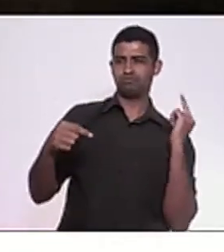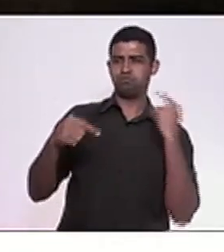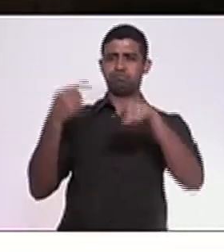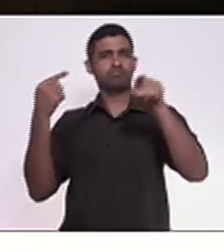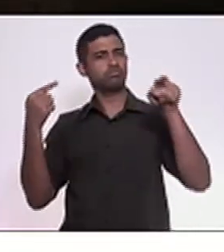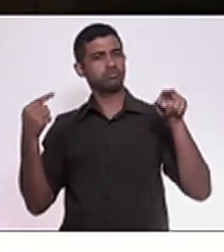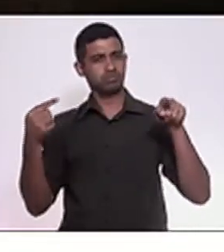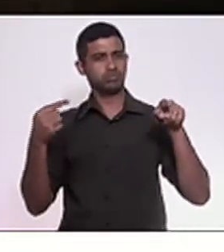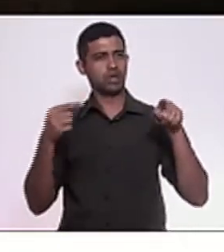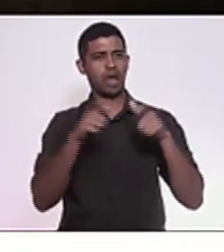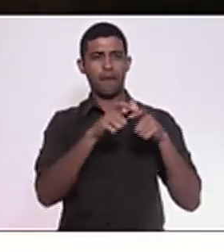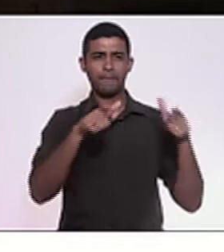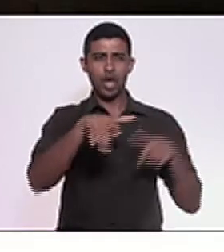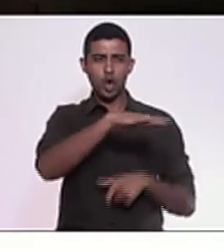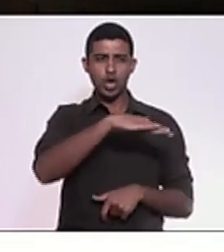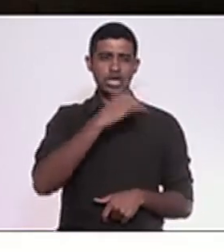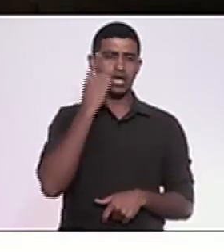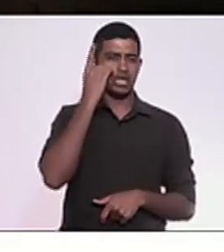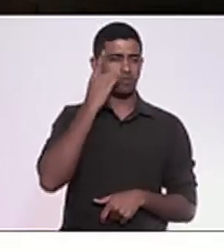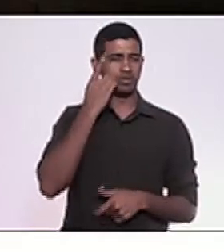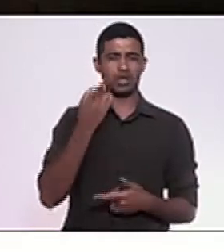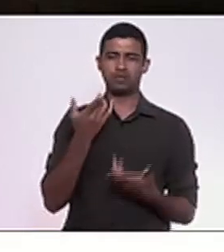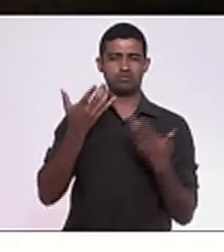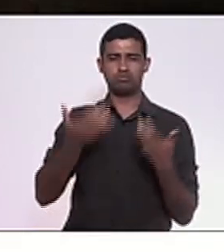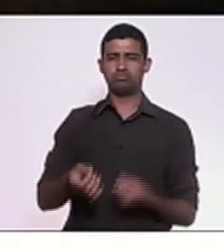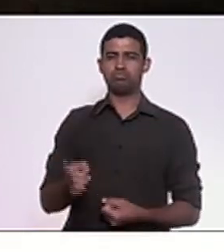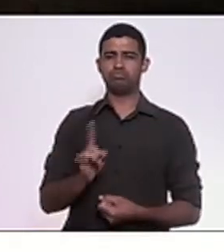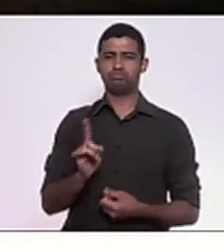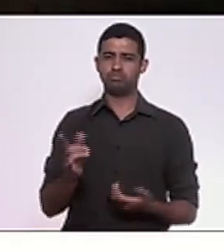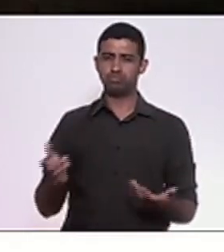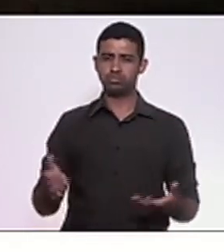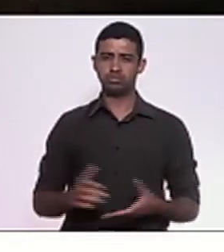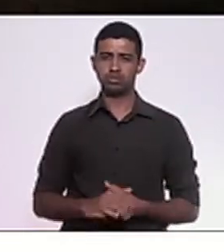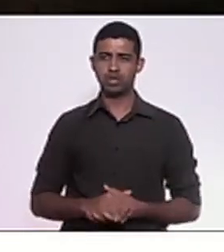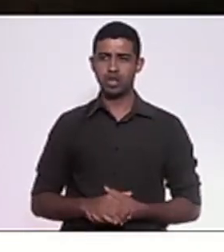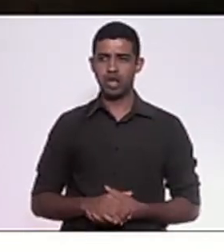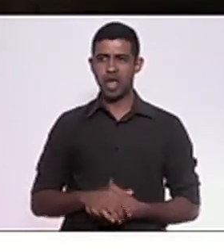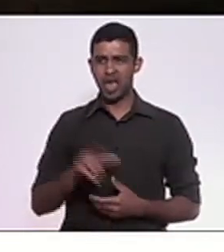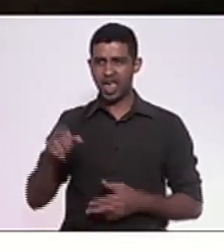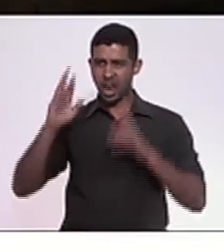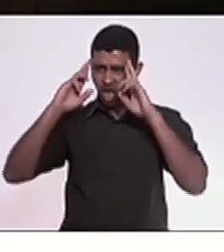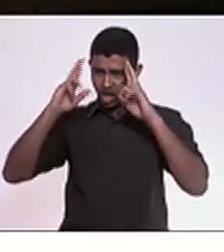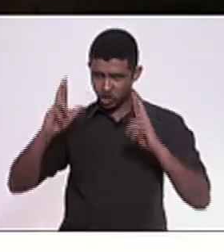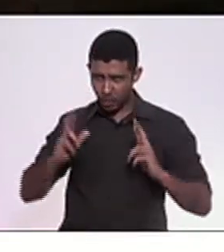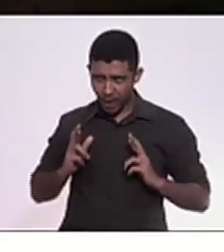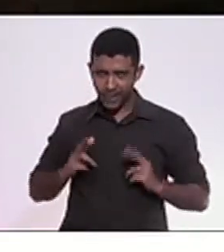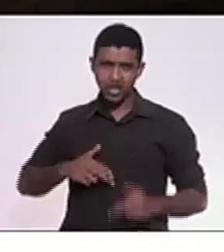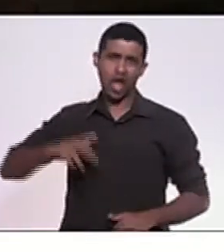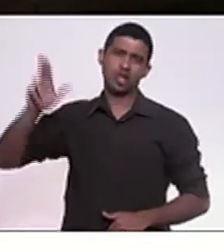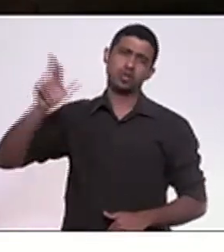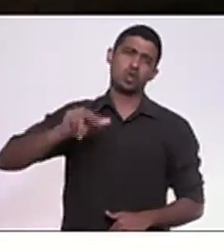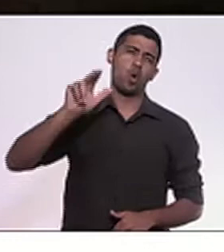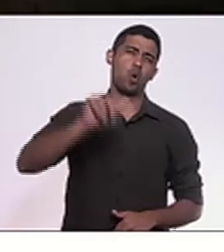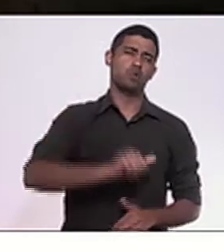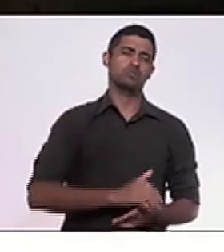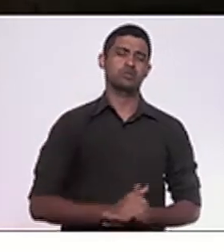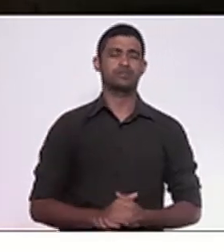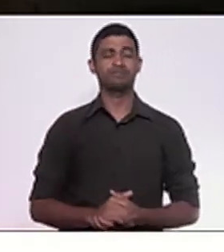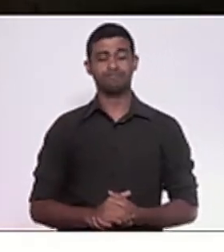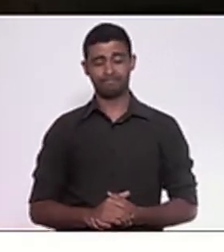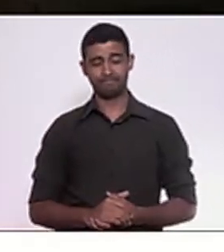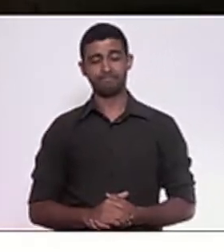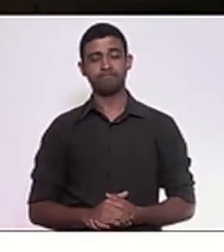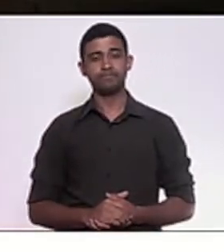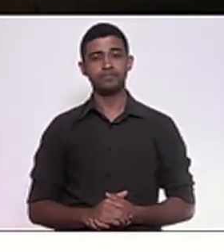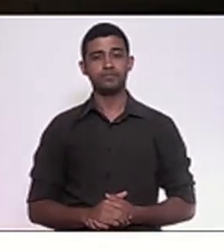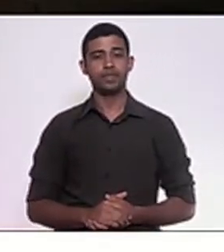maioria desse parlamento aqui, ele nunca respeita essa casa